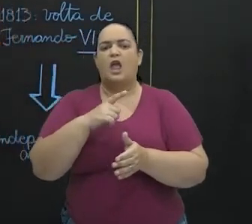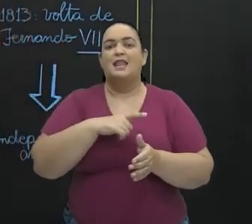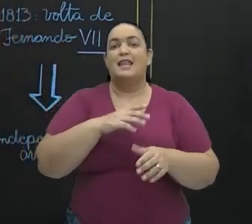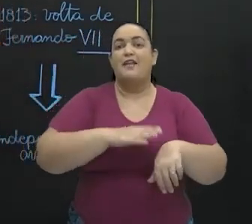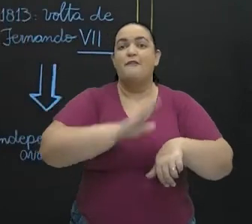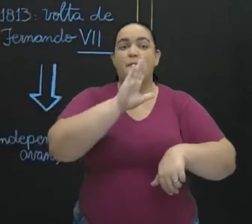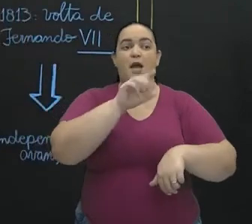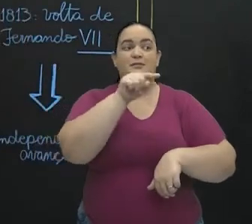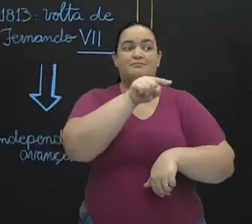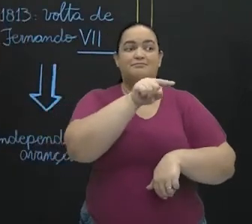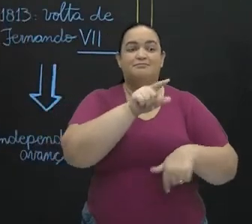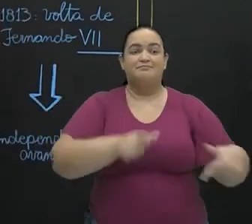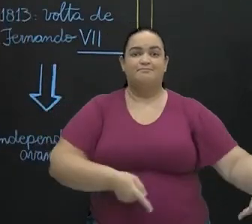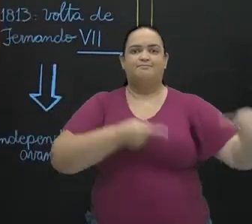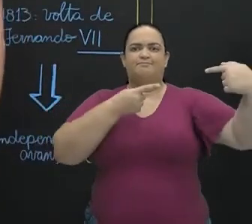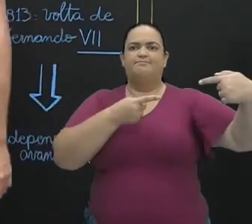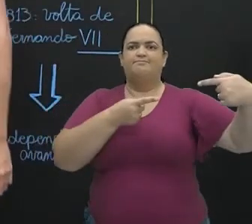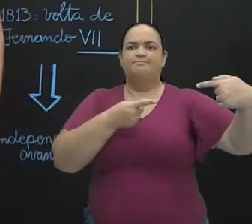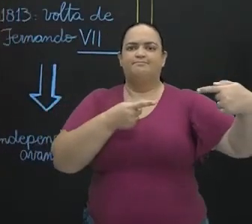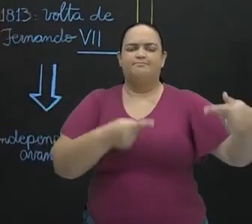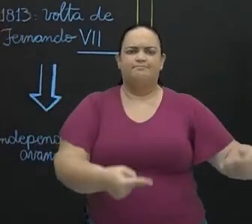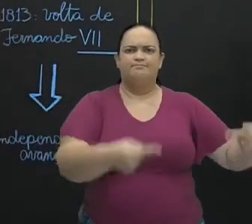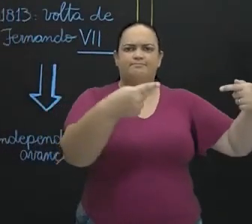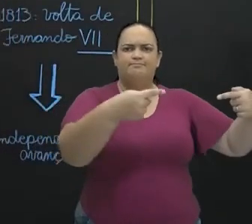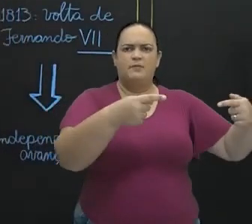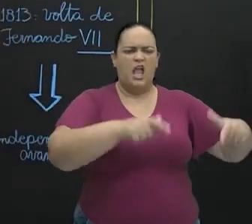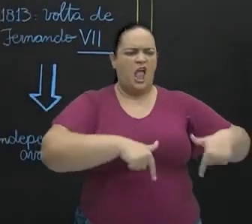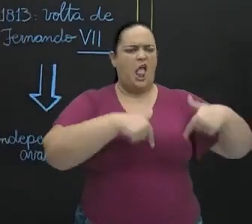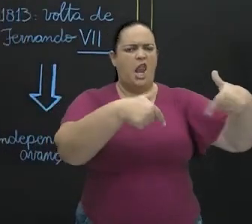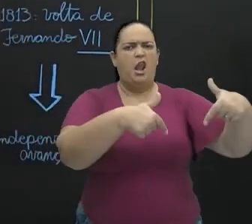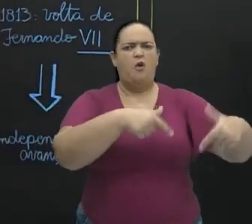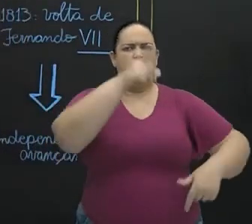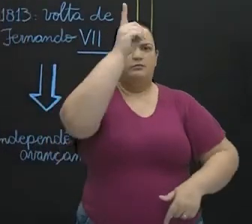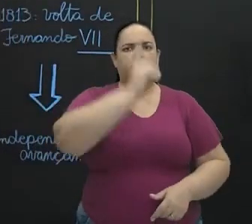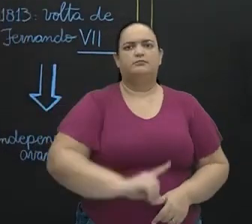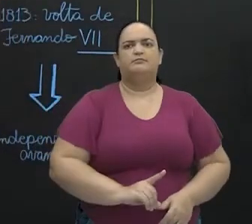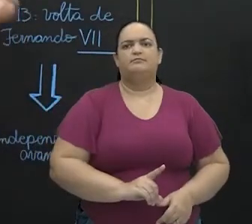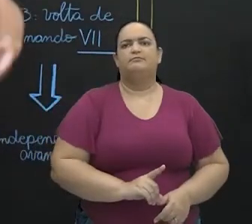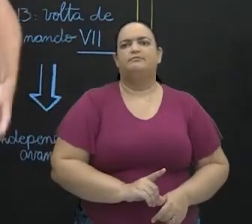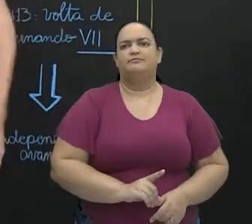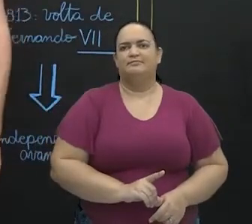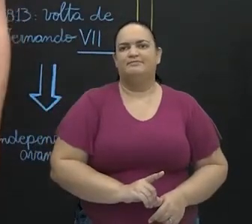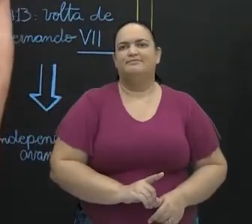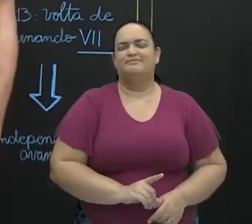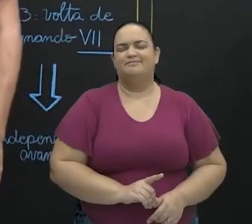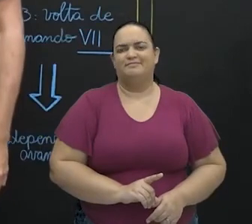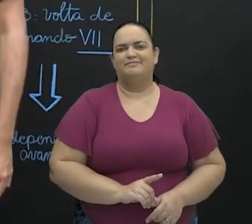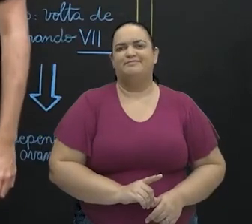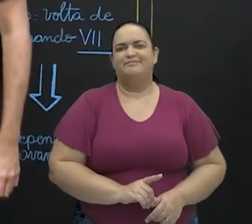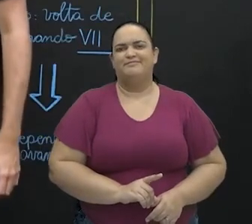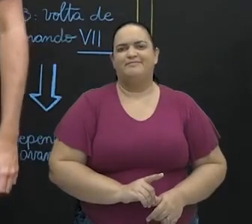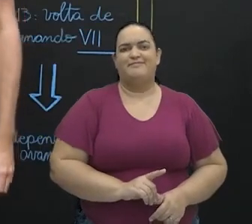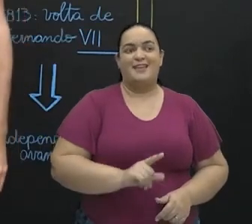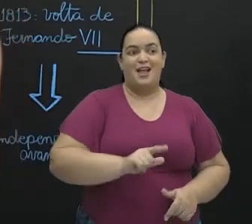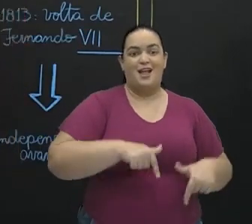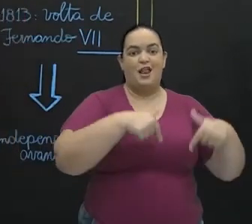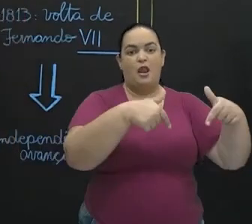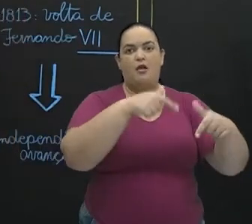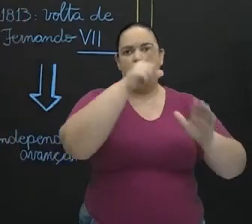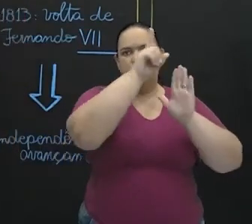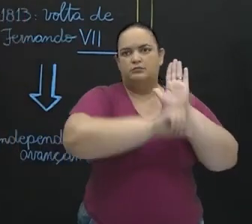Espanhola, que, embora houvesse essas figuras desses libertadores, não existia uma